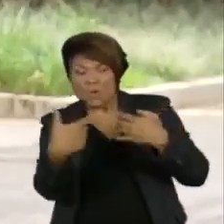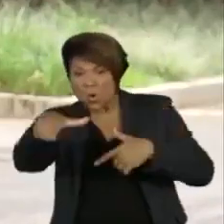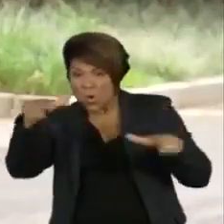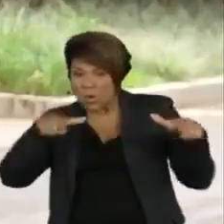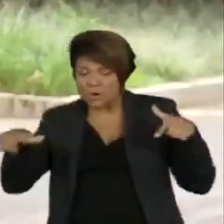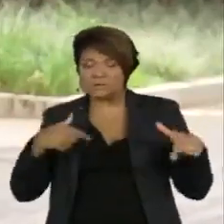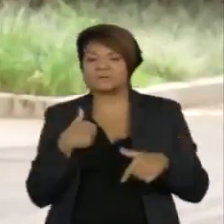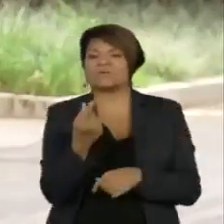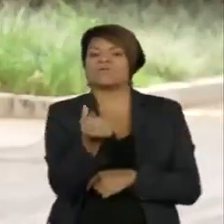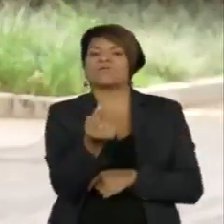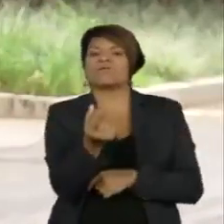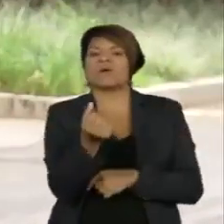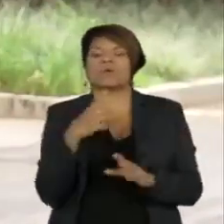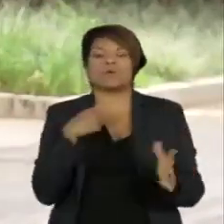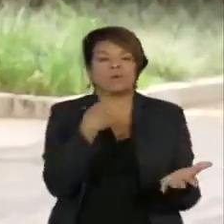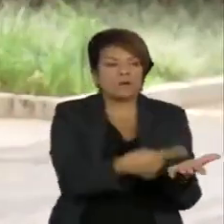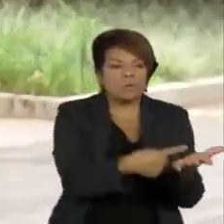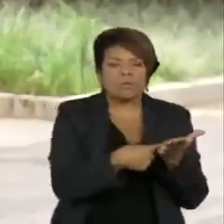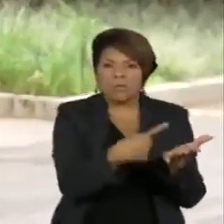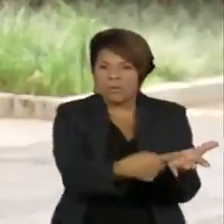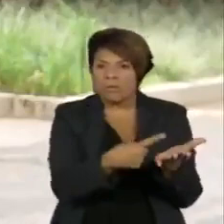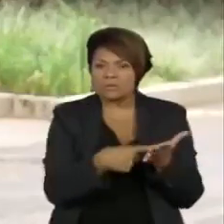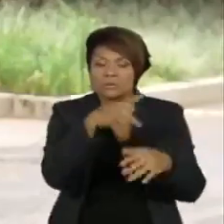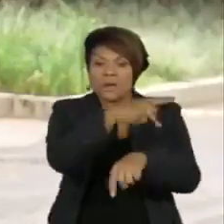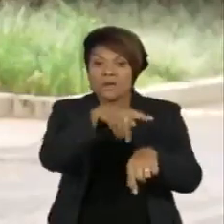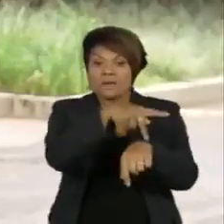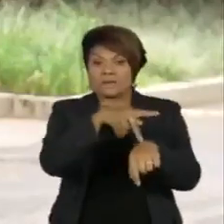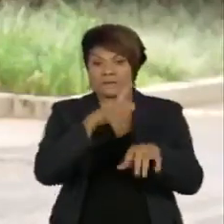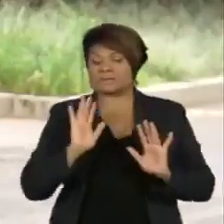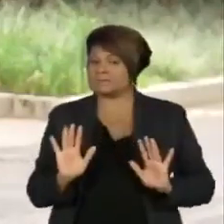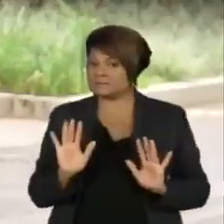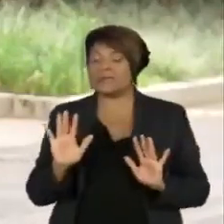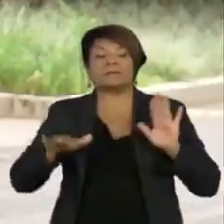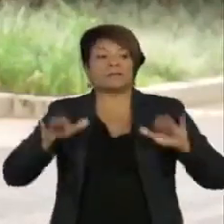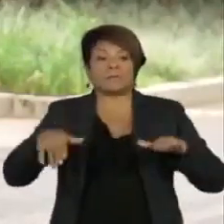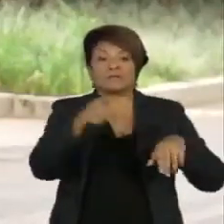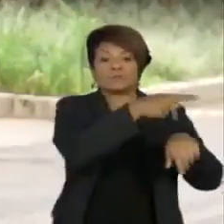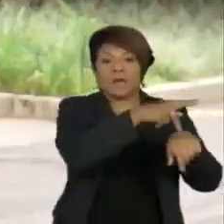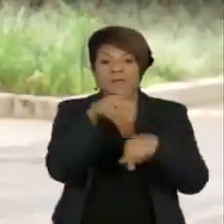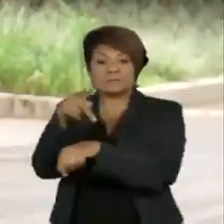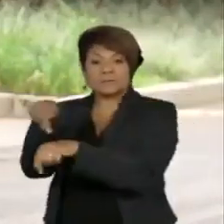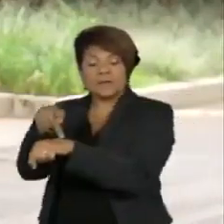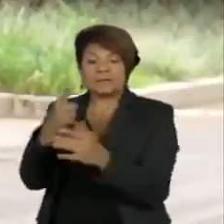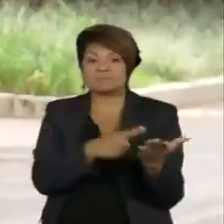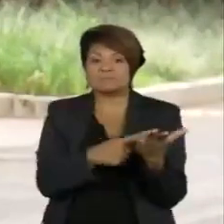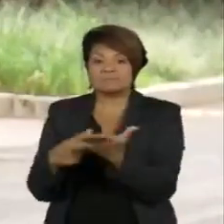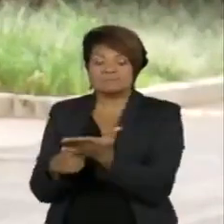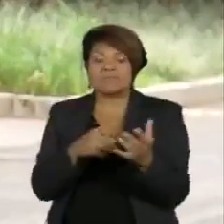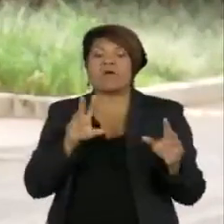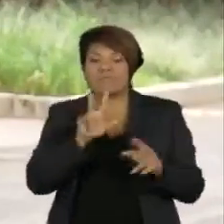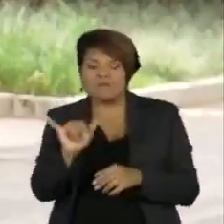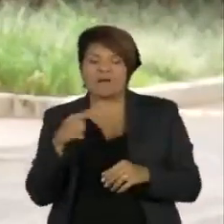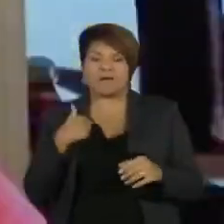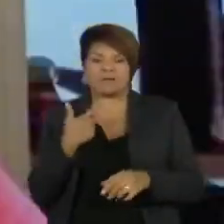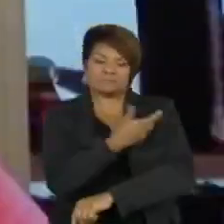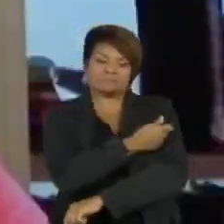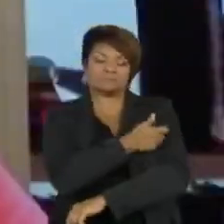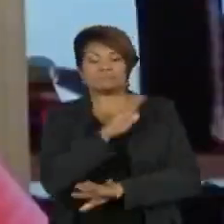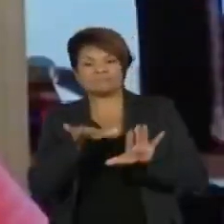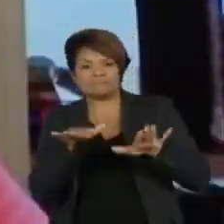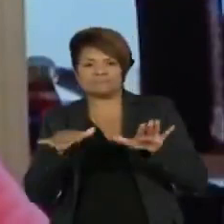estabelecidos em acordos de compra com os países permitem estimativas sobre o custo de cada dose.